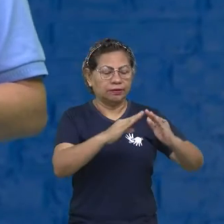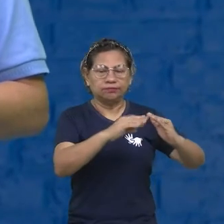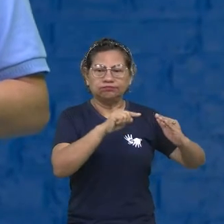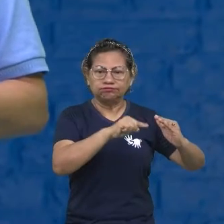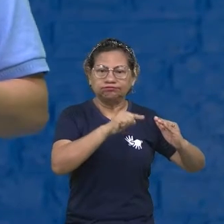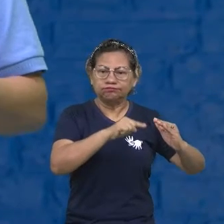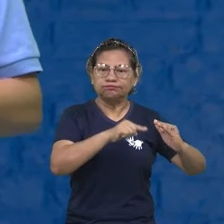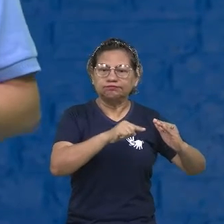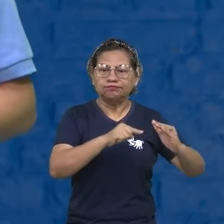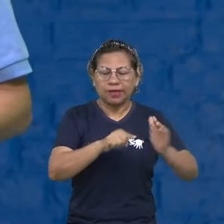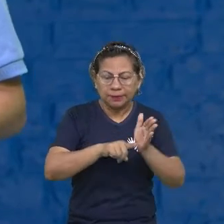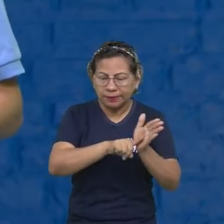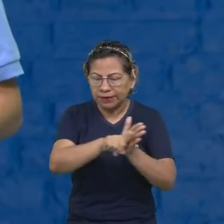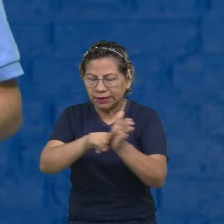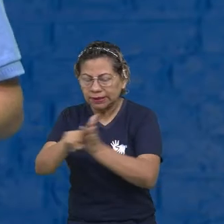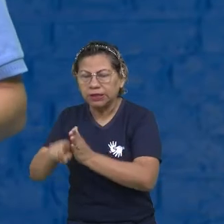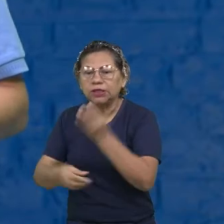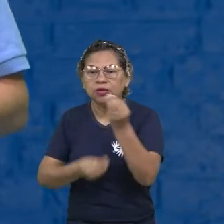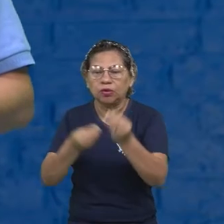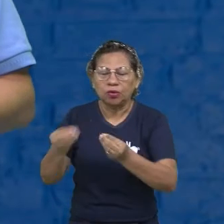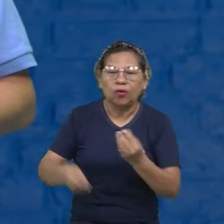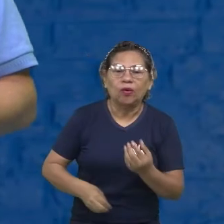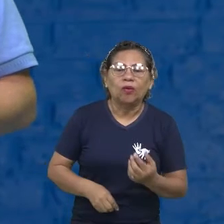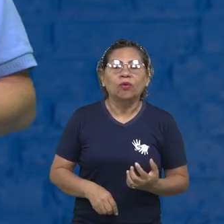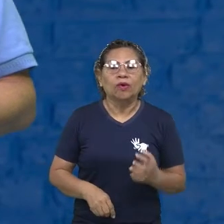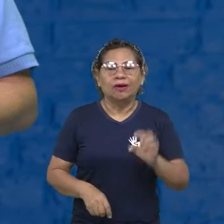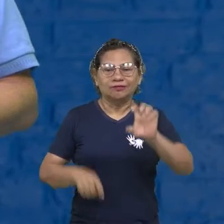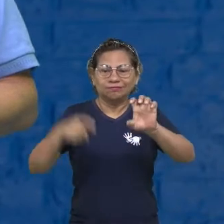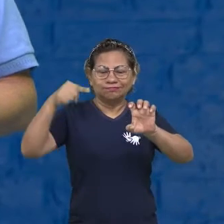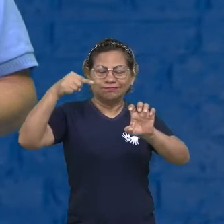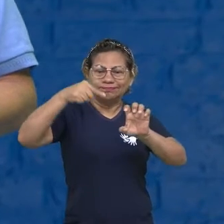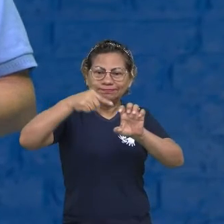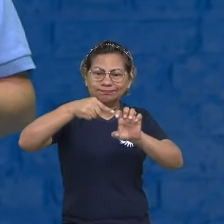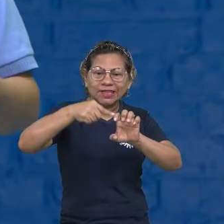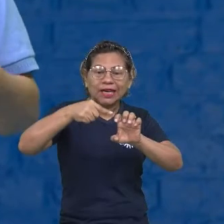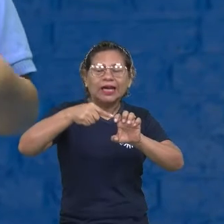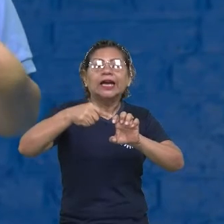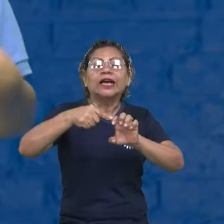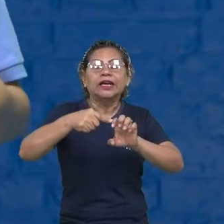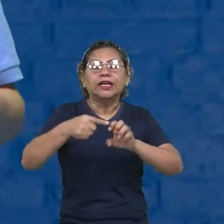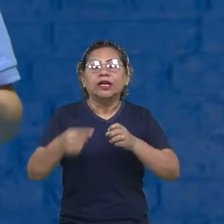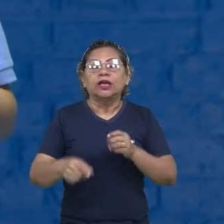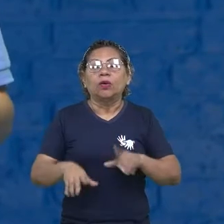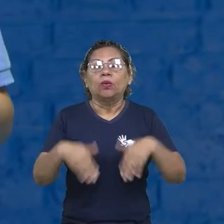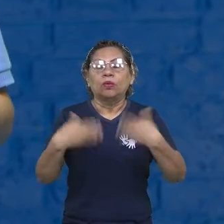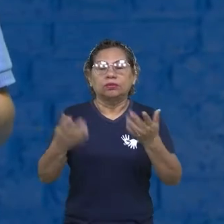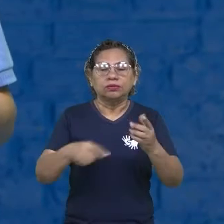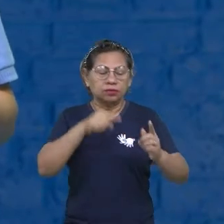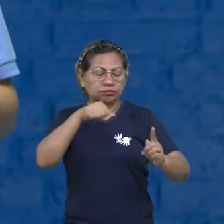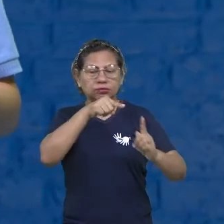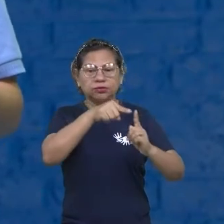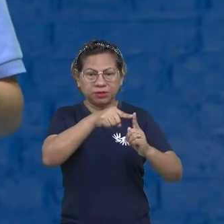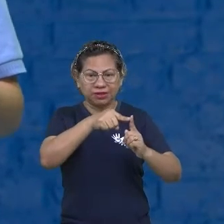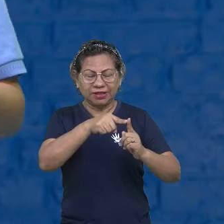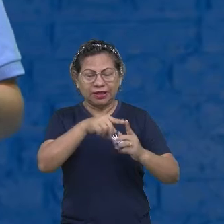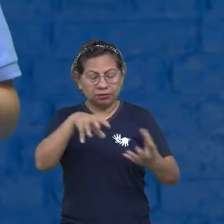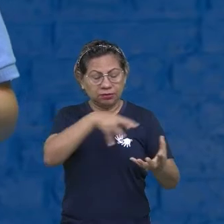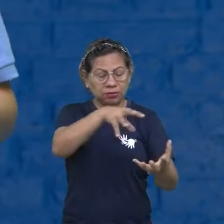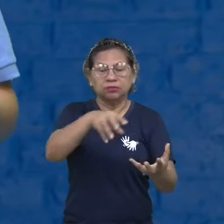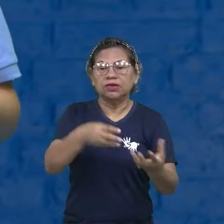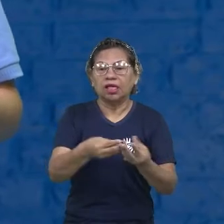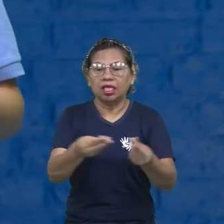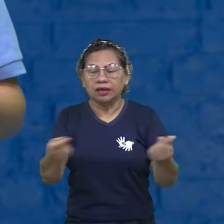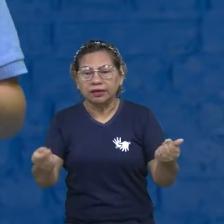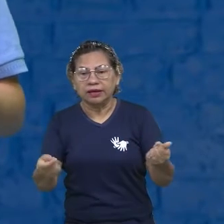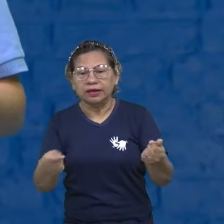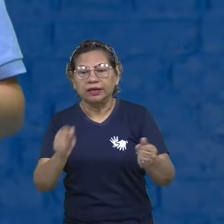empreendedora, um método de estudo para alcançar seus objetivos. Então, esse mundo líquido que ele fala, é um mundo muito